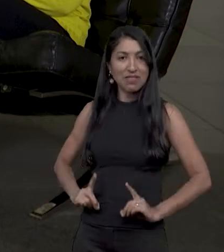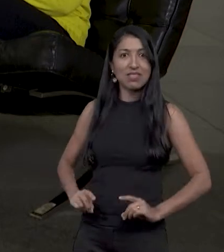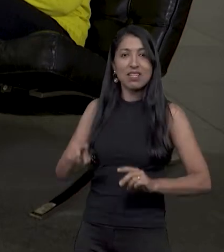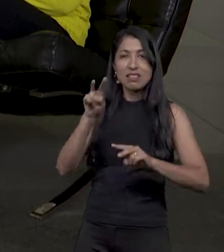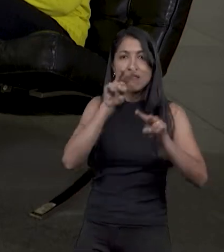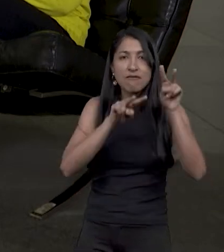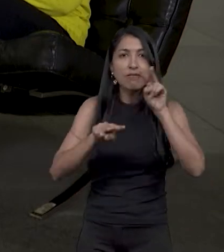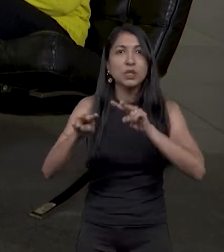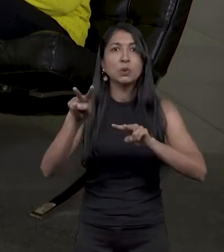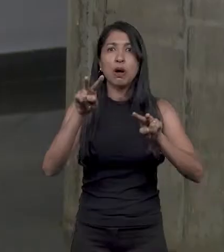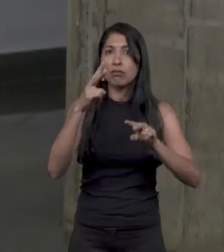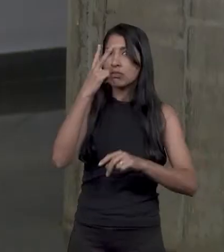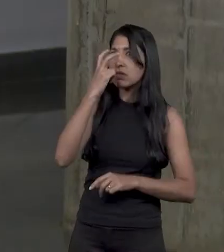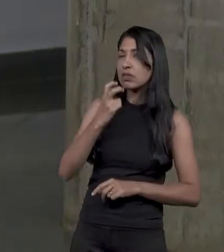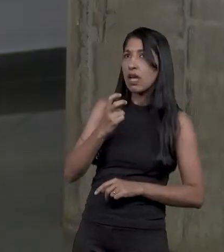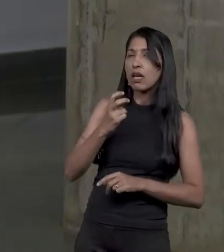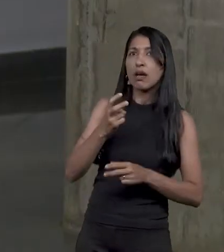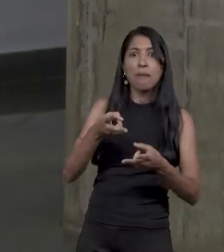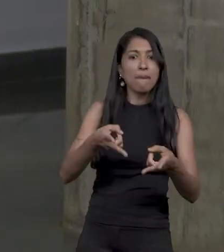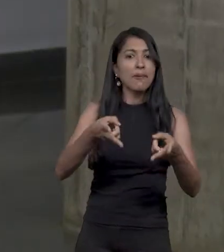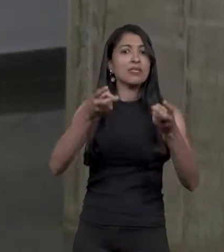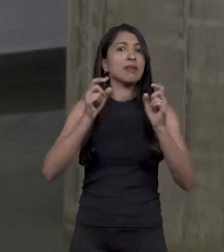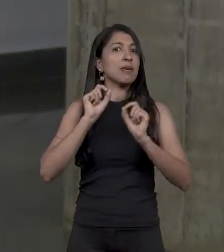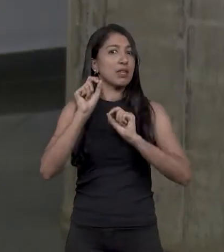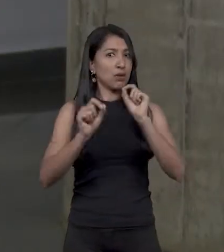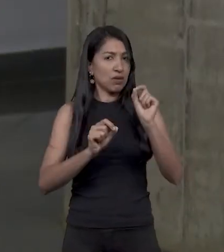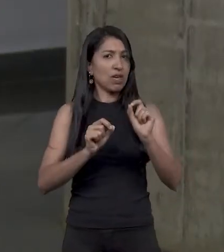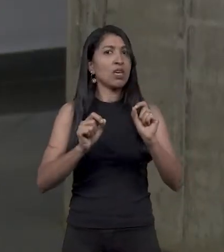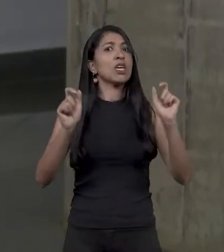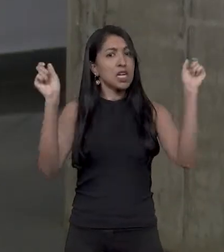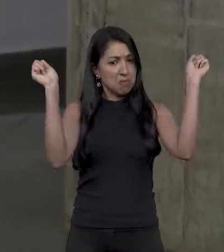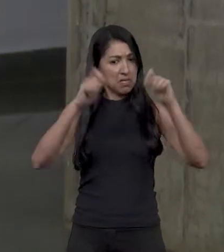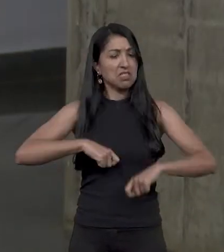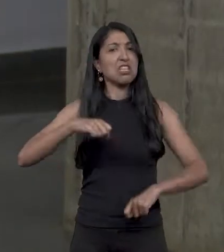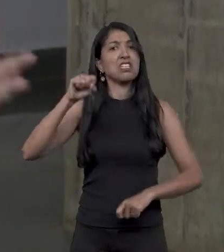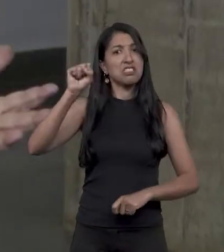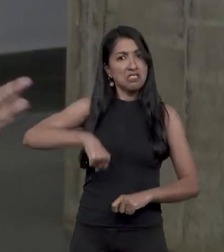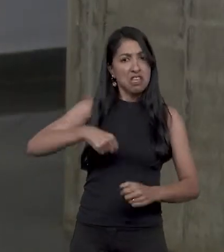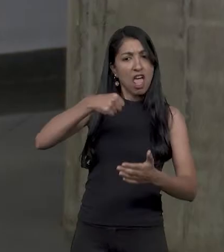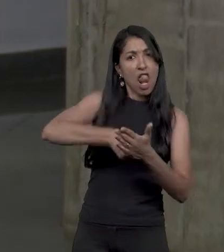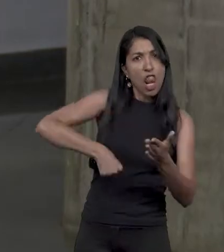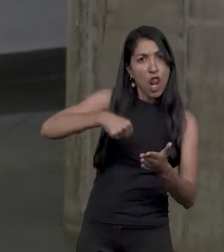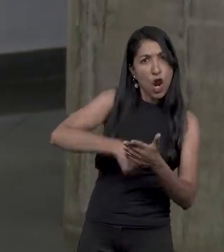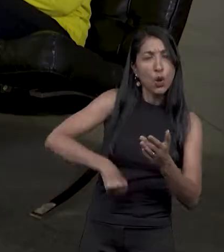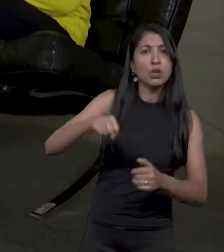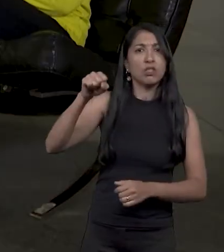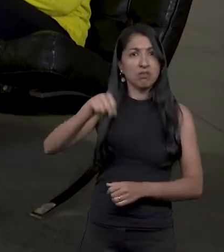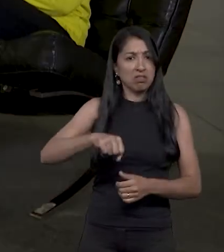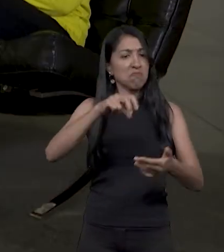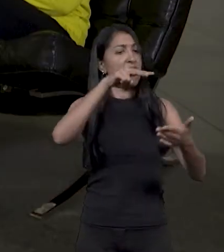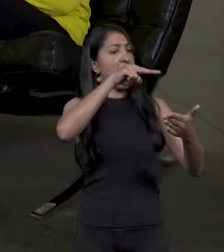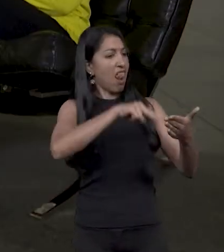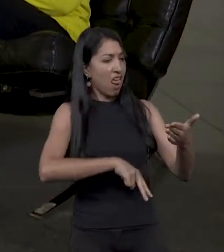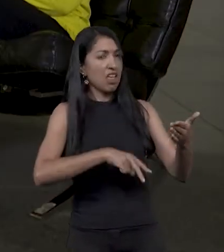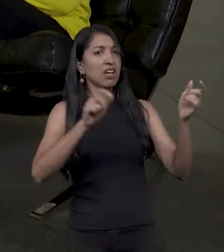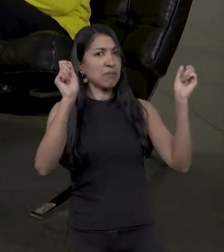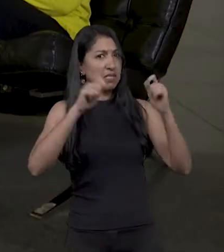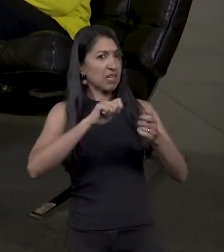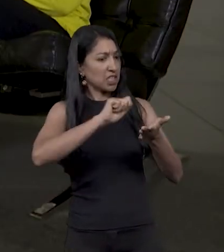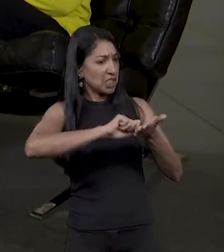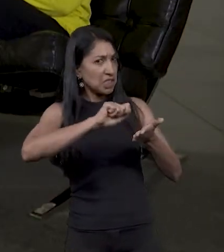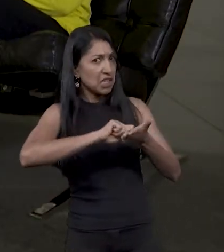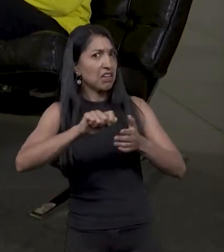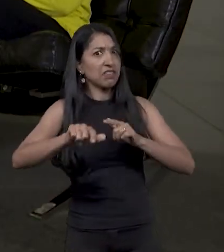deficiência visual para notarem que eles são capazes, que eles lutam também, que eles leem, que eles